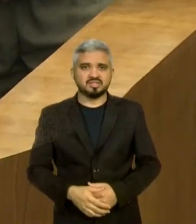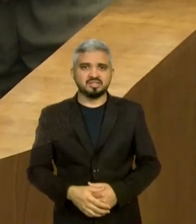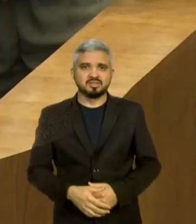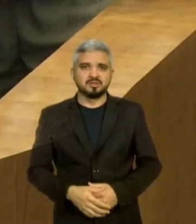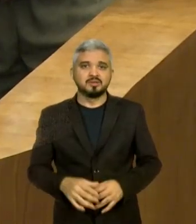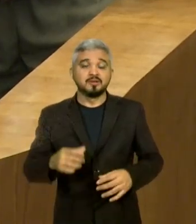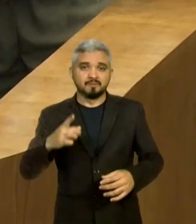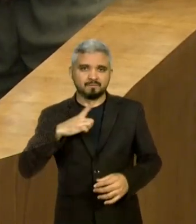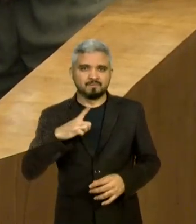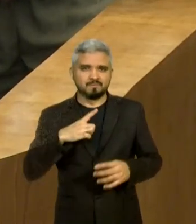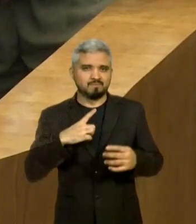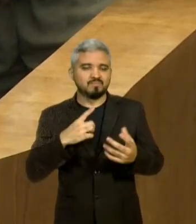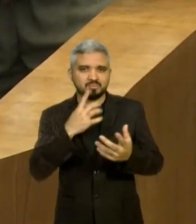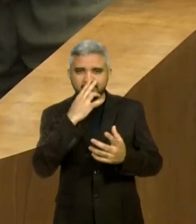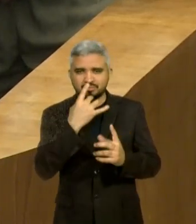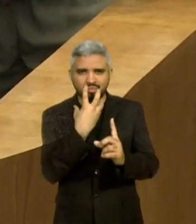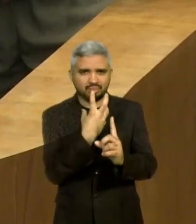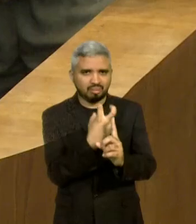valor sentimental.